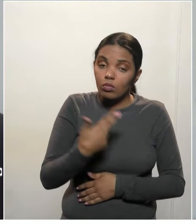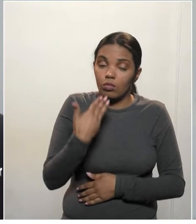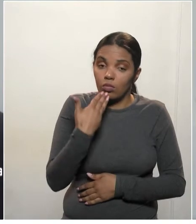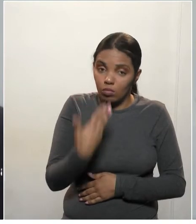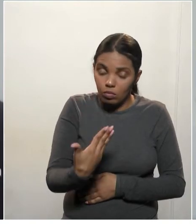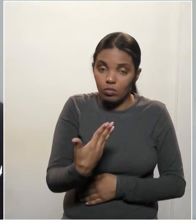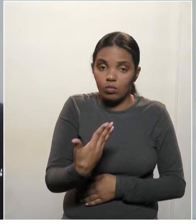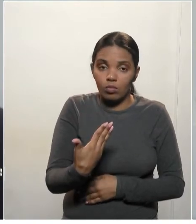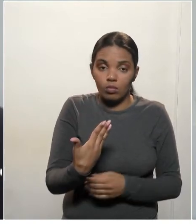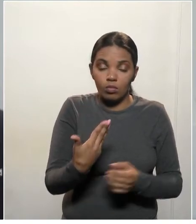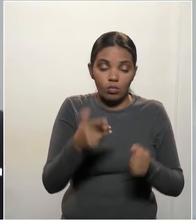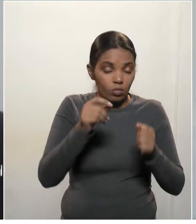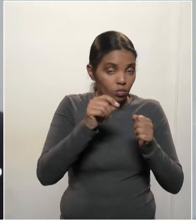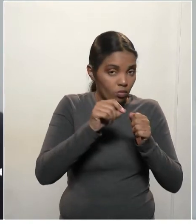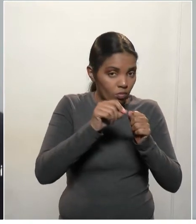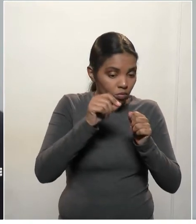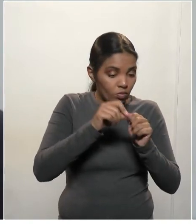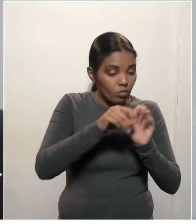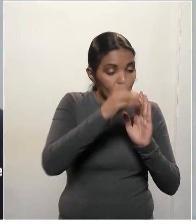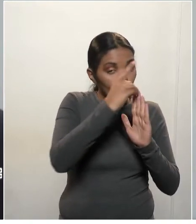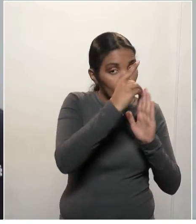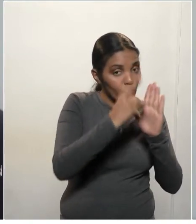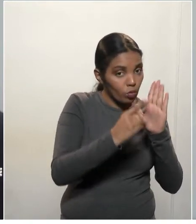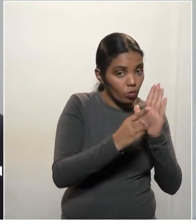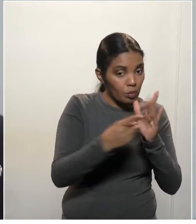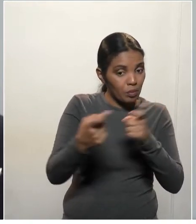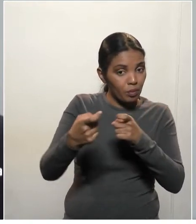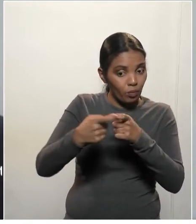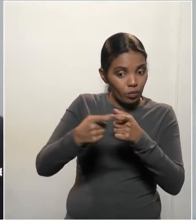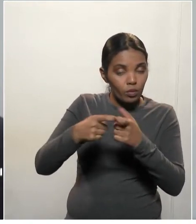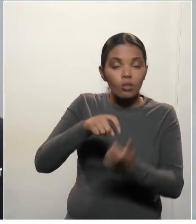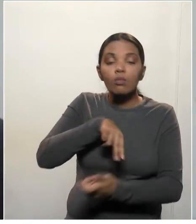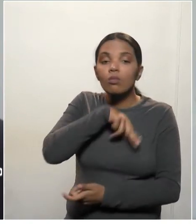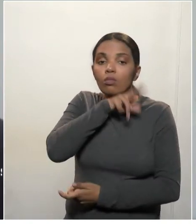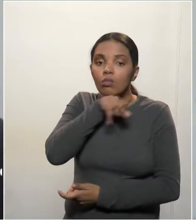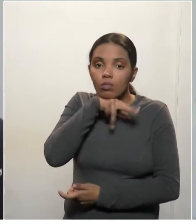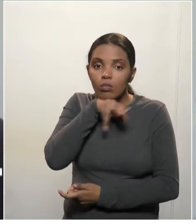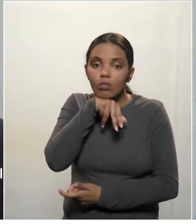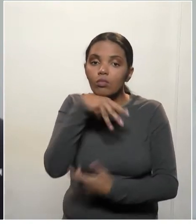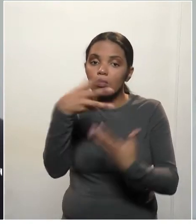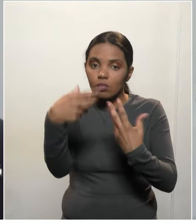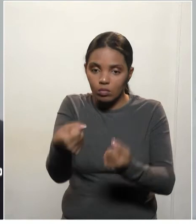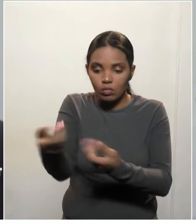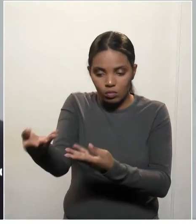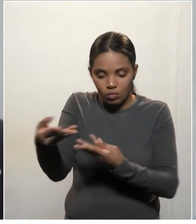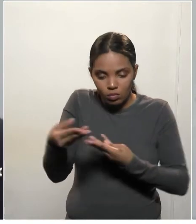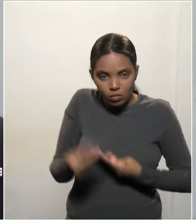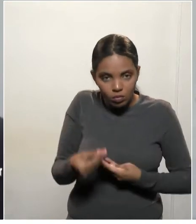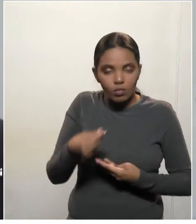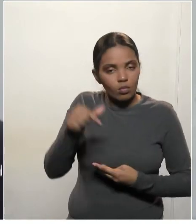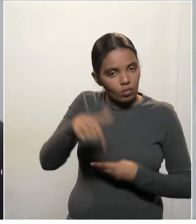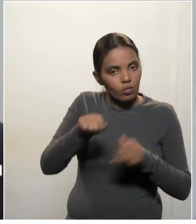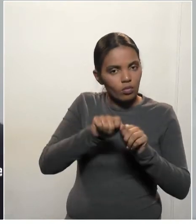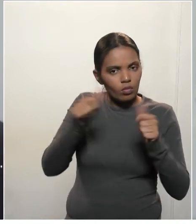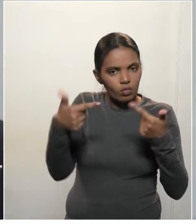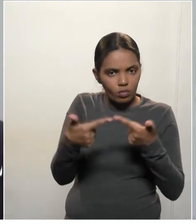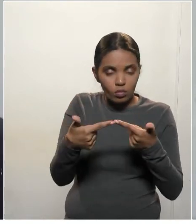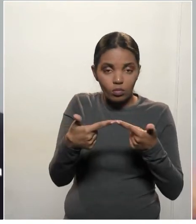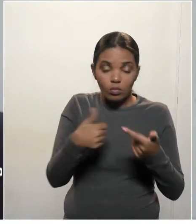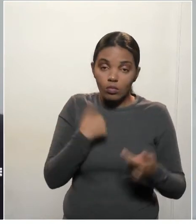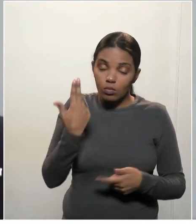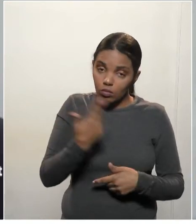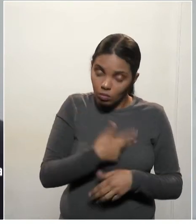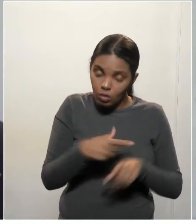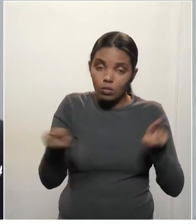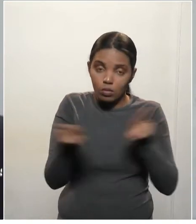feita pelos médicos de Cascavel seja, então, recepcionada pela Assembleia Legislativa e que ela nos